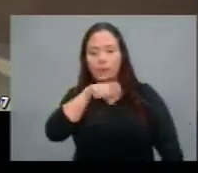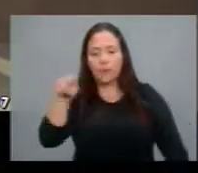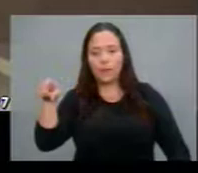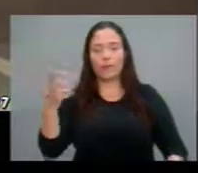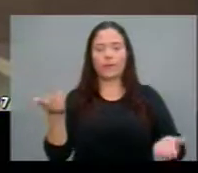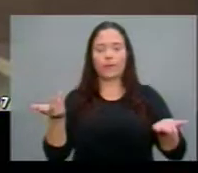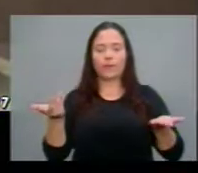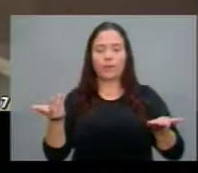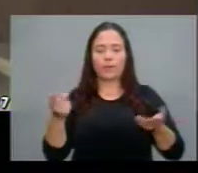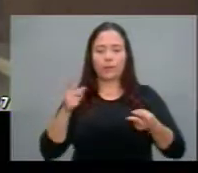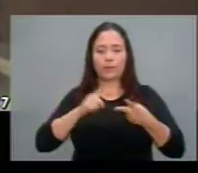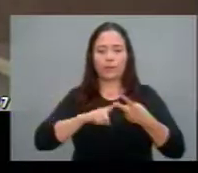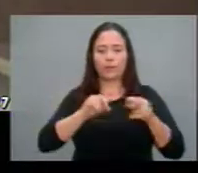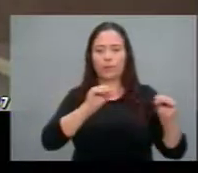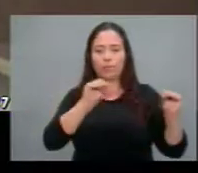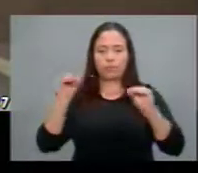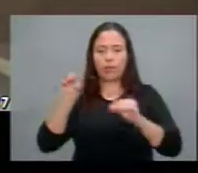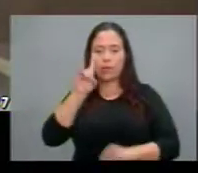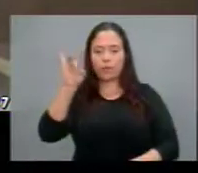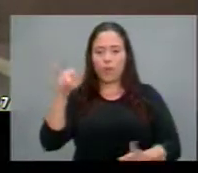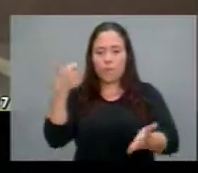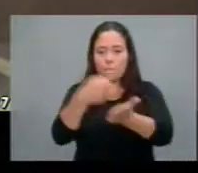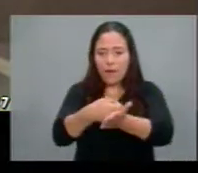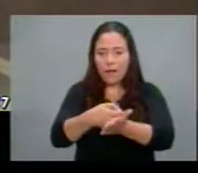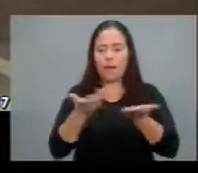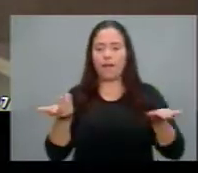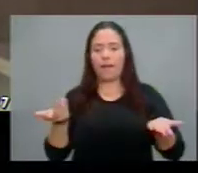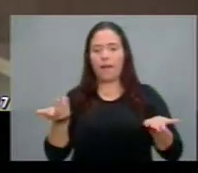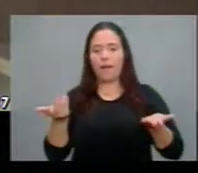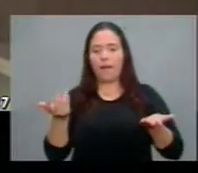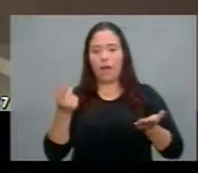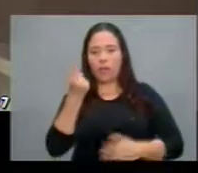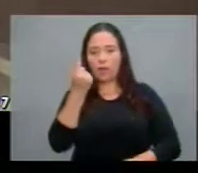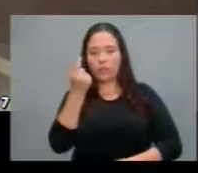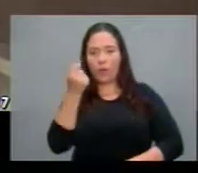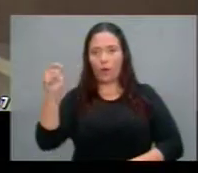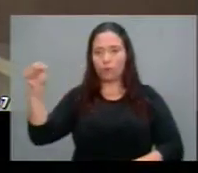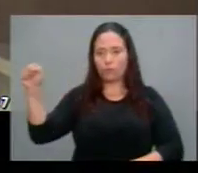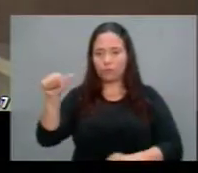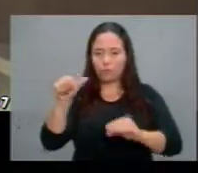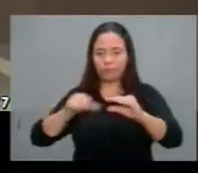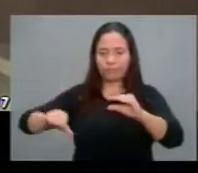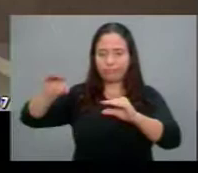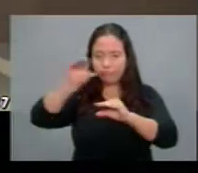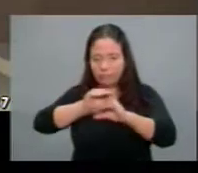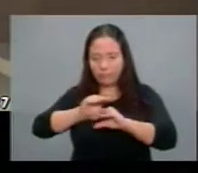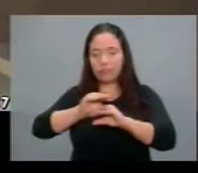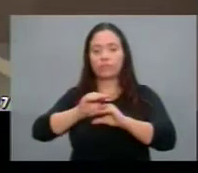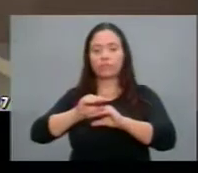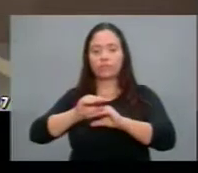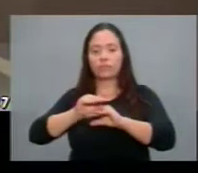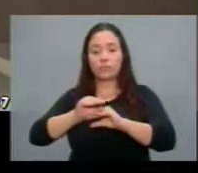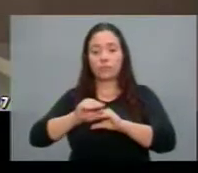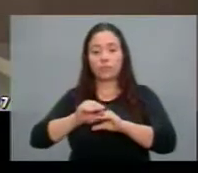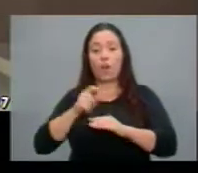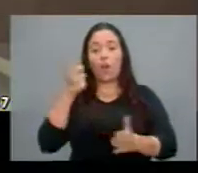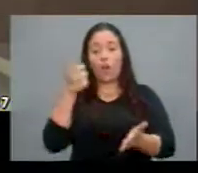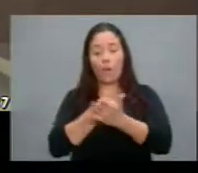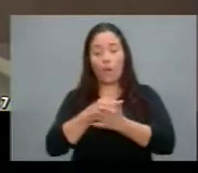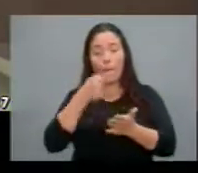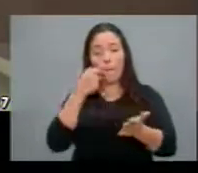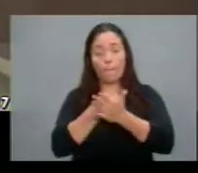dilação do prazo de pagamento ressarcimento privilegiado das restituições era